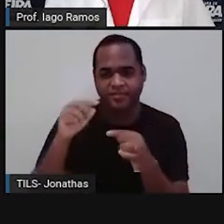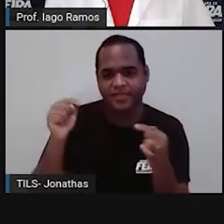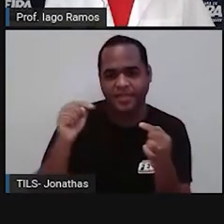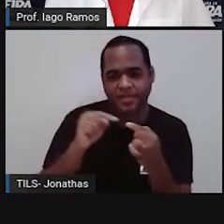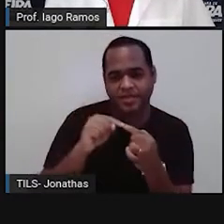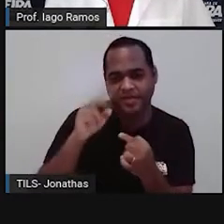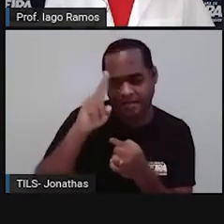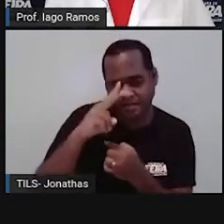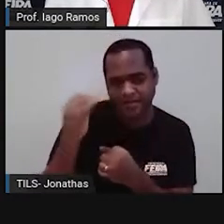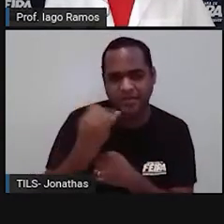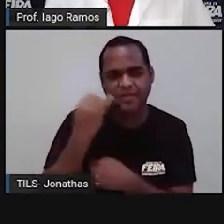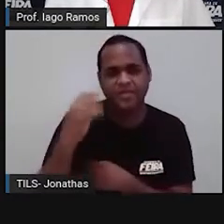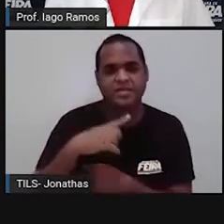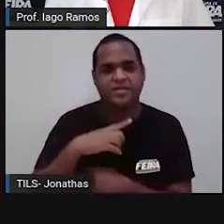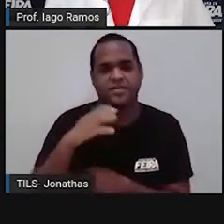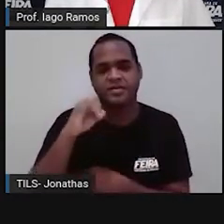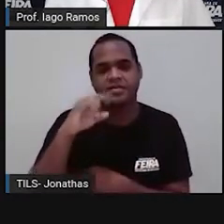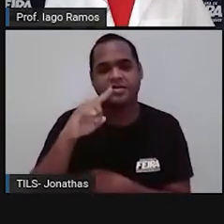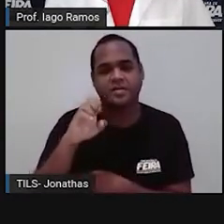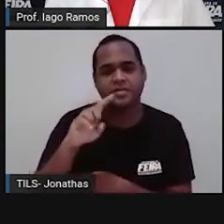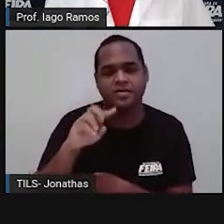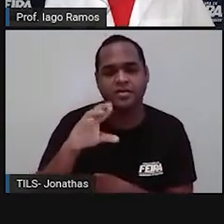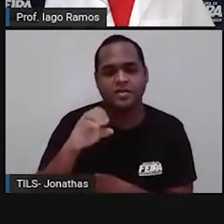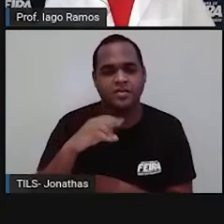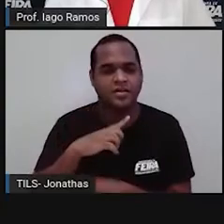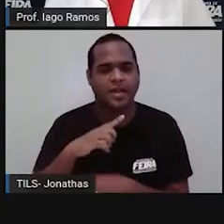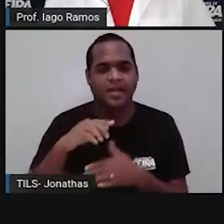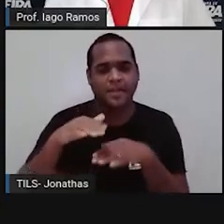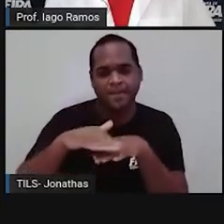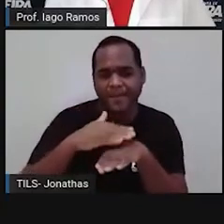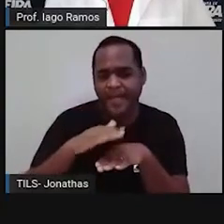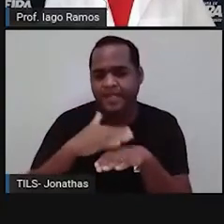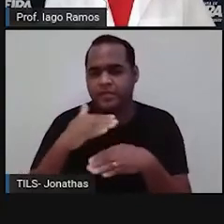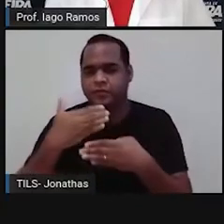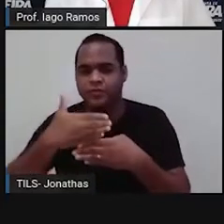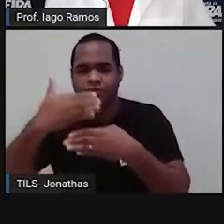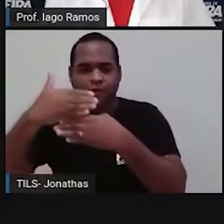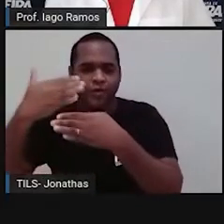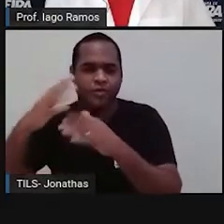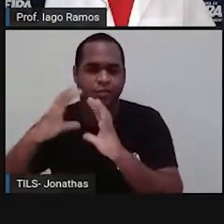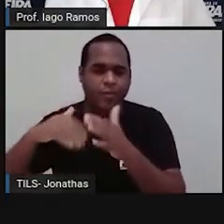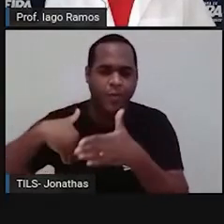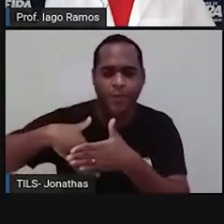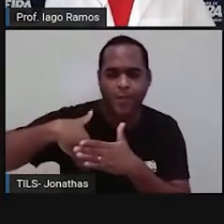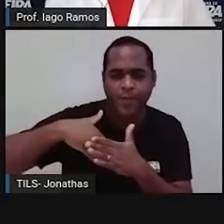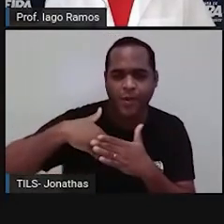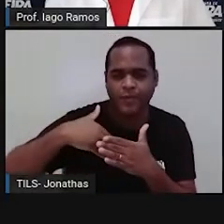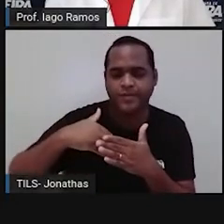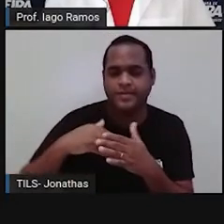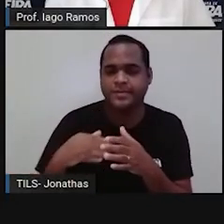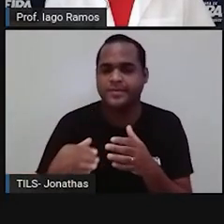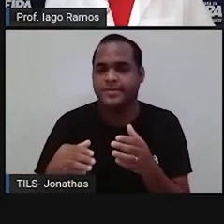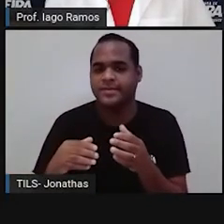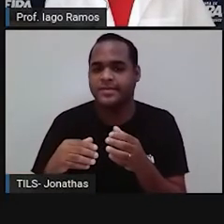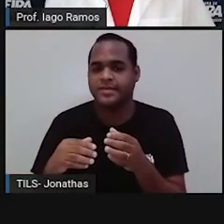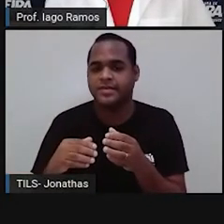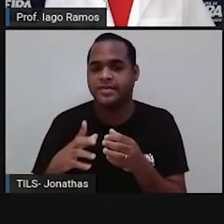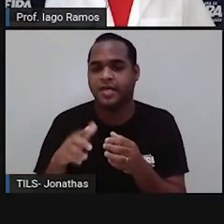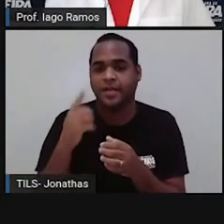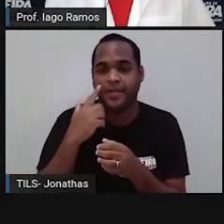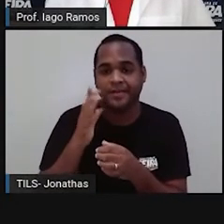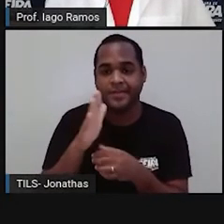cilindro? Lata de refrigerante, caixa de sapato, tijolo, bola de futebol. A gente precisa ir pra lata de